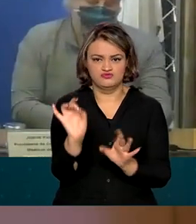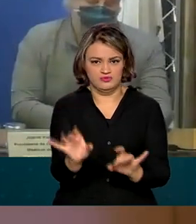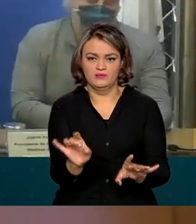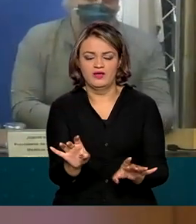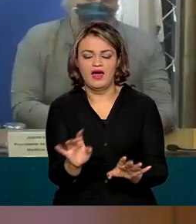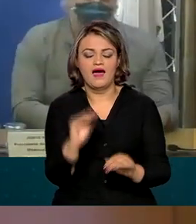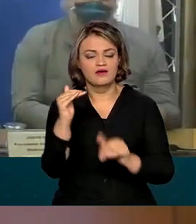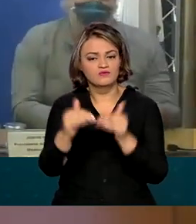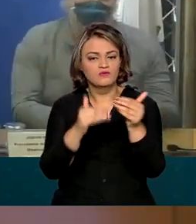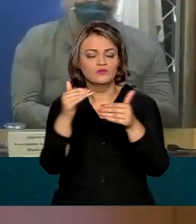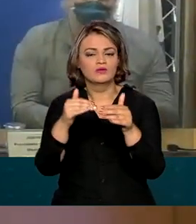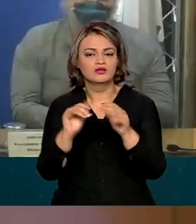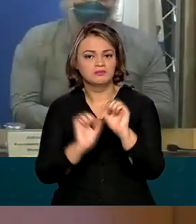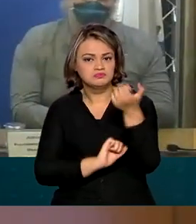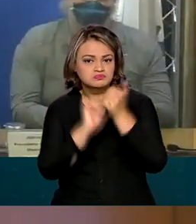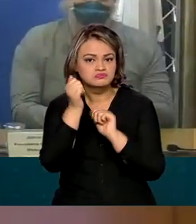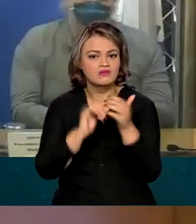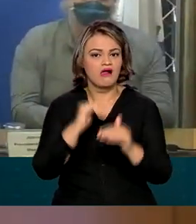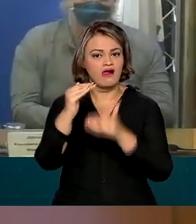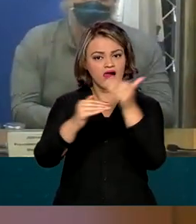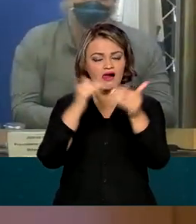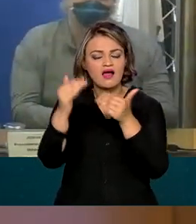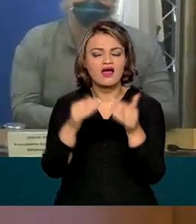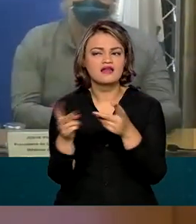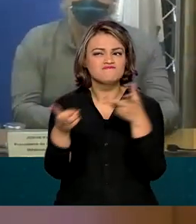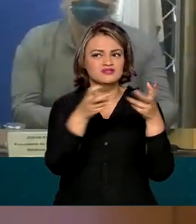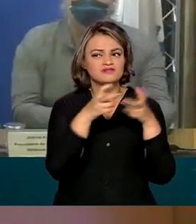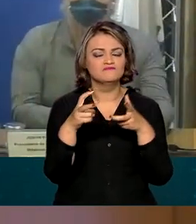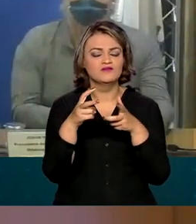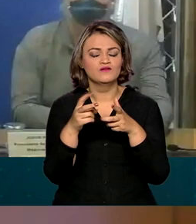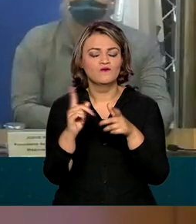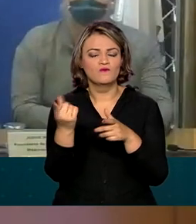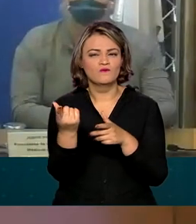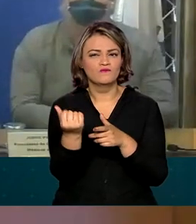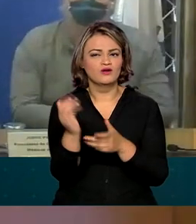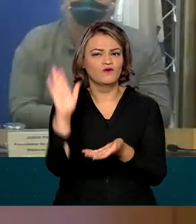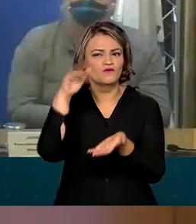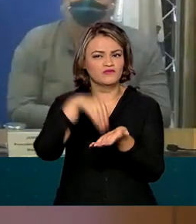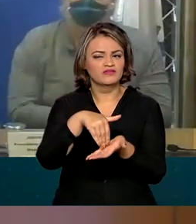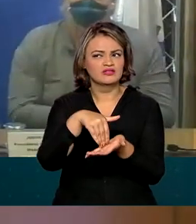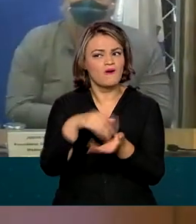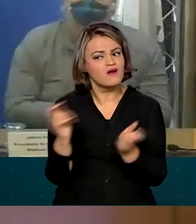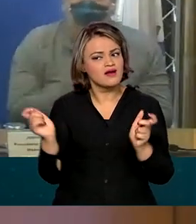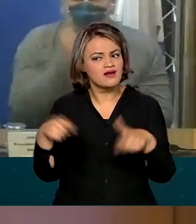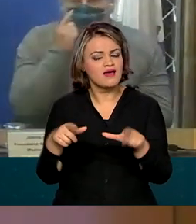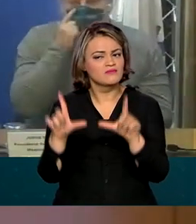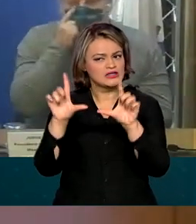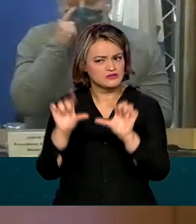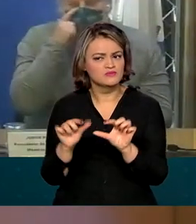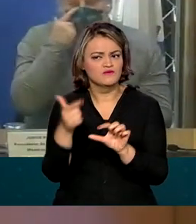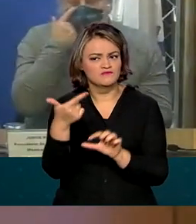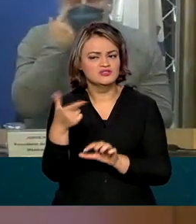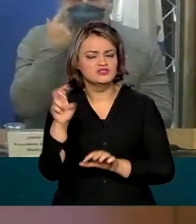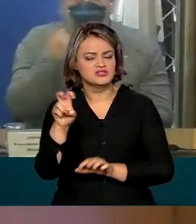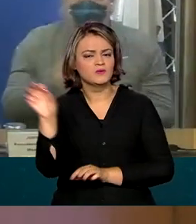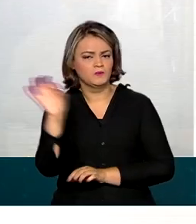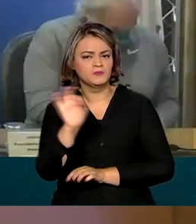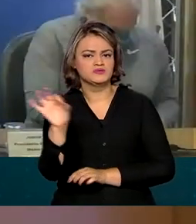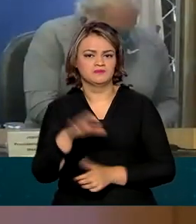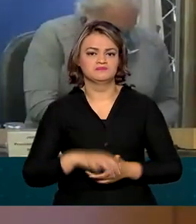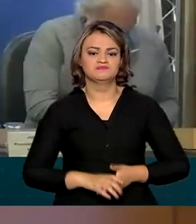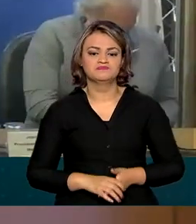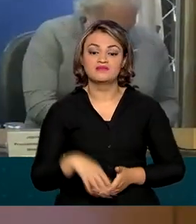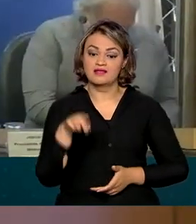À medida que eles evoluíram no processo produtivo, viram que o custo final da vacina permitiu a redução de 25% do valor do